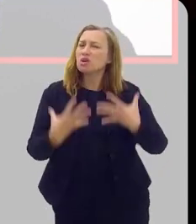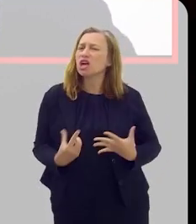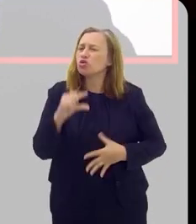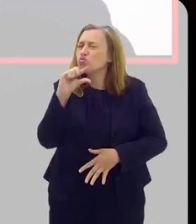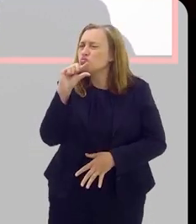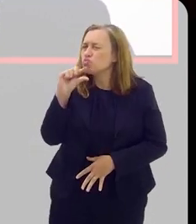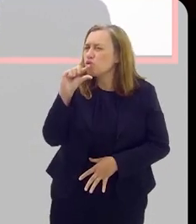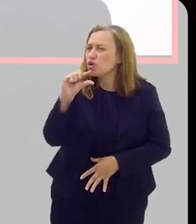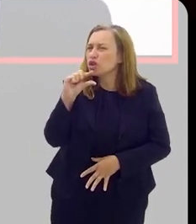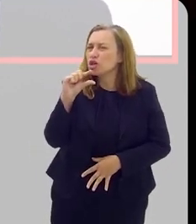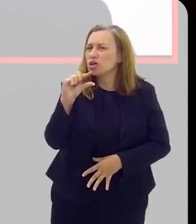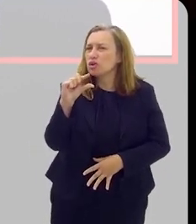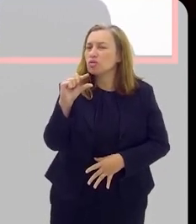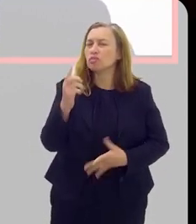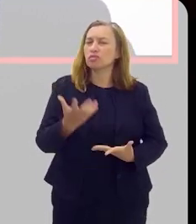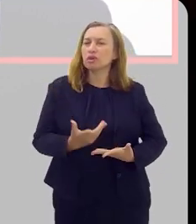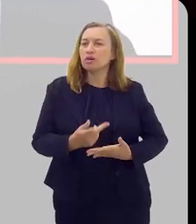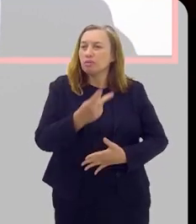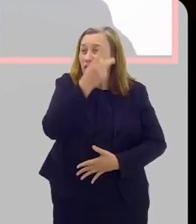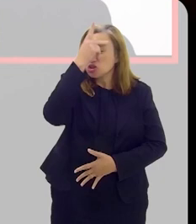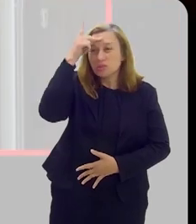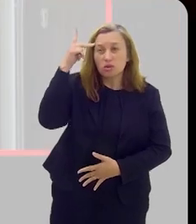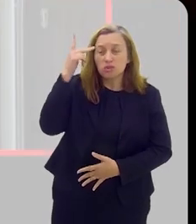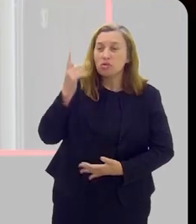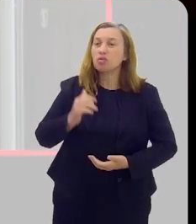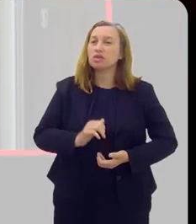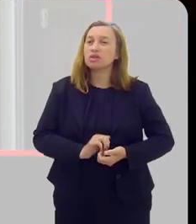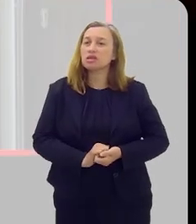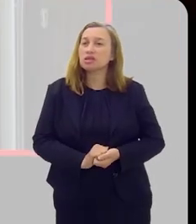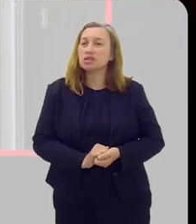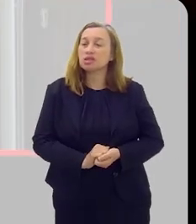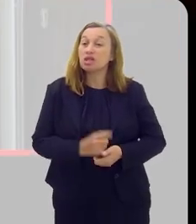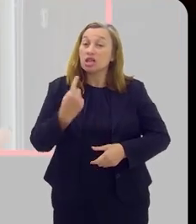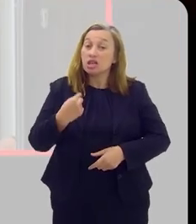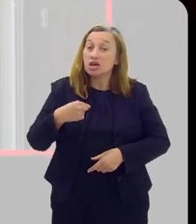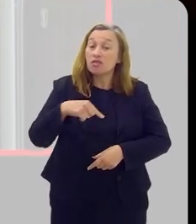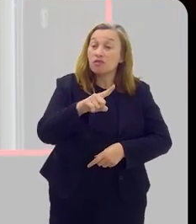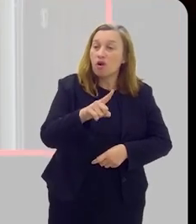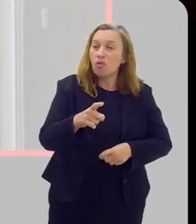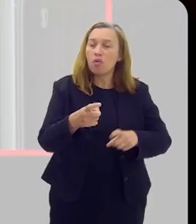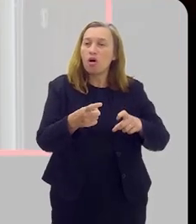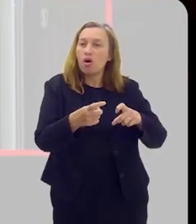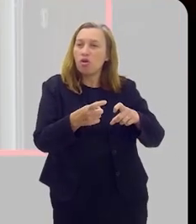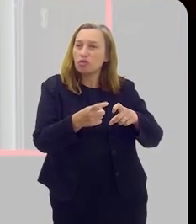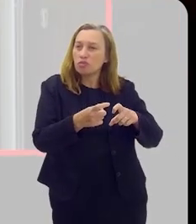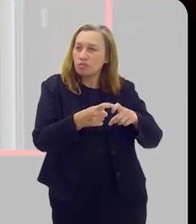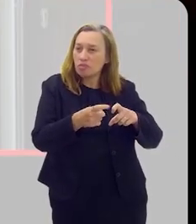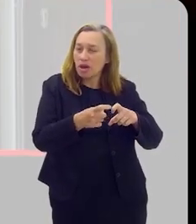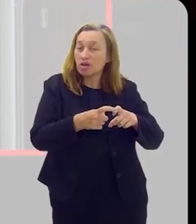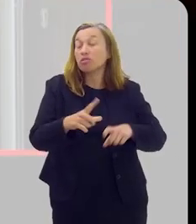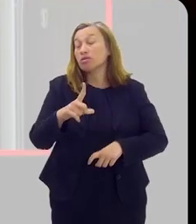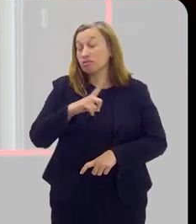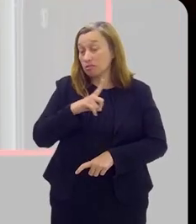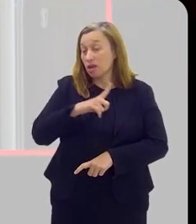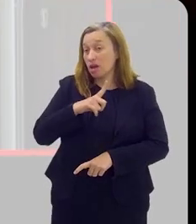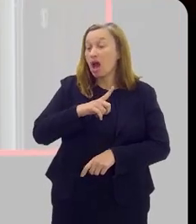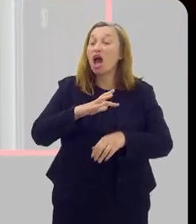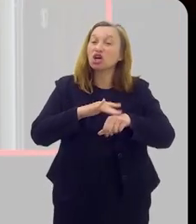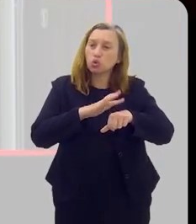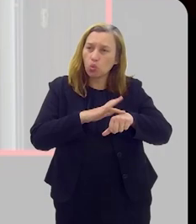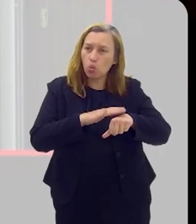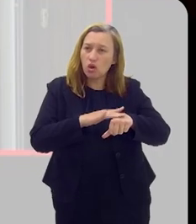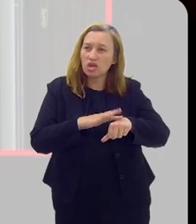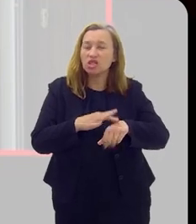explicasse um pouquinho para os pacientes que vão ao urologista e têm a doença